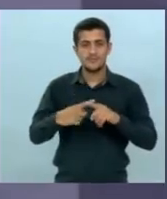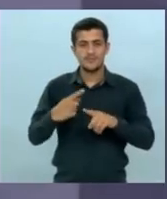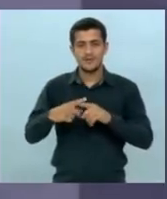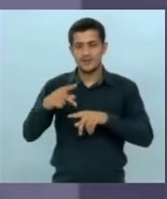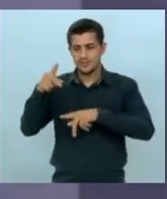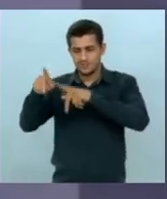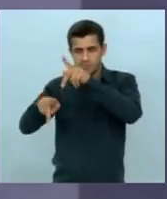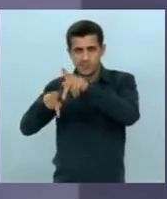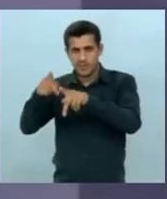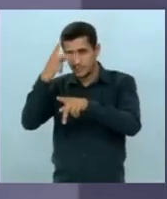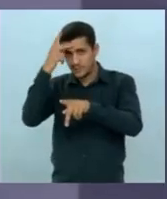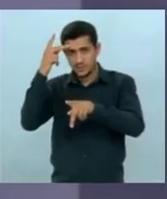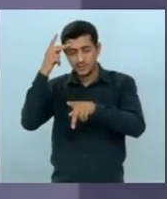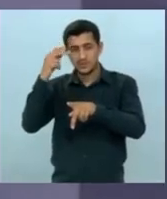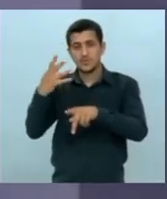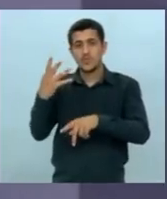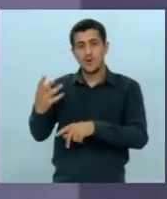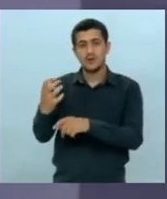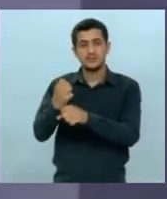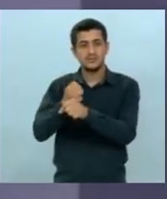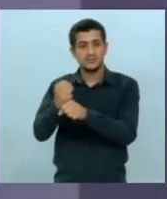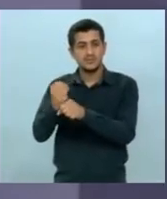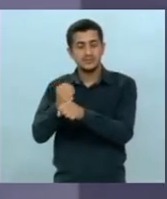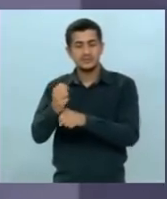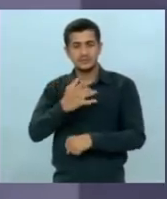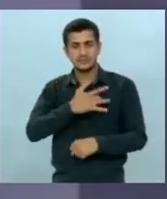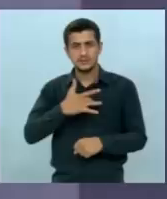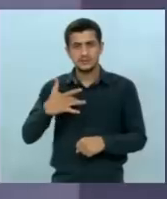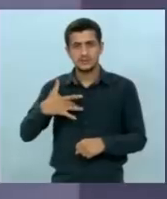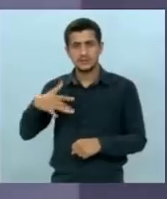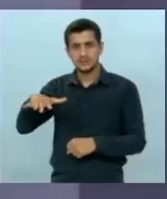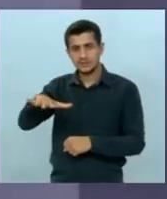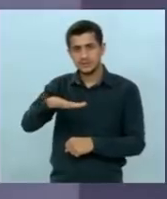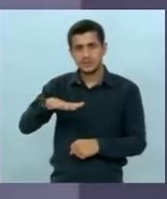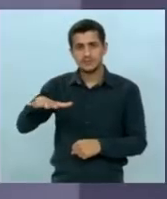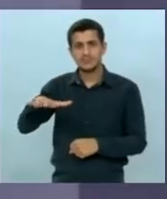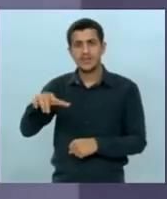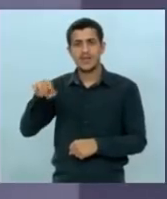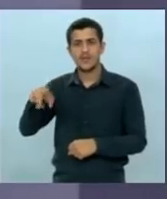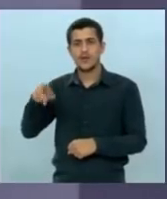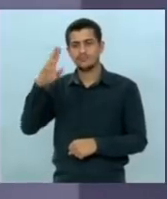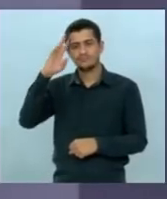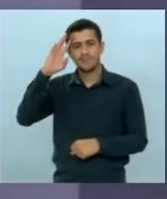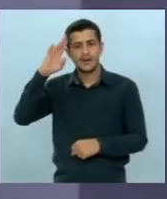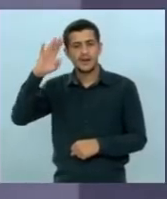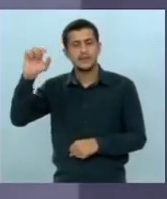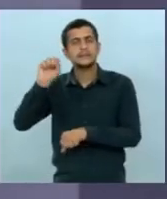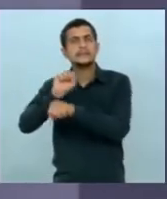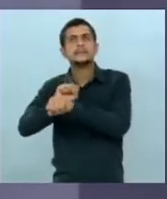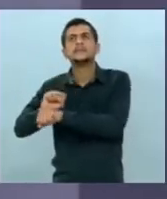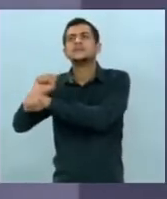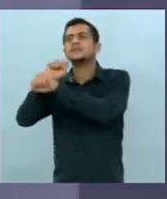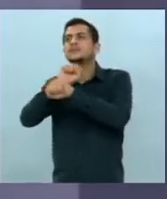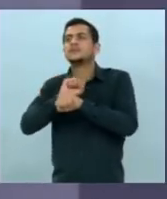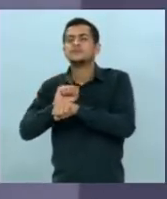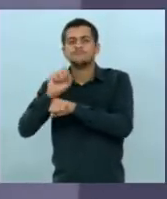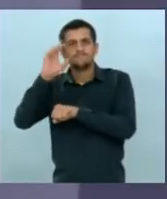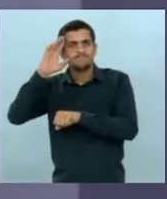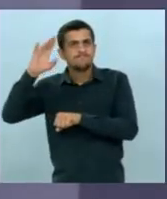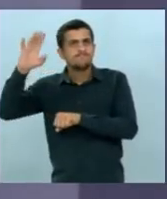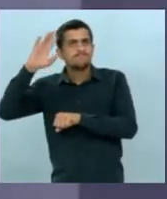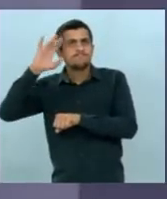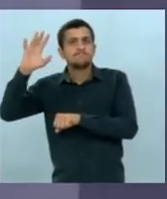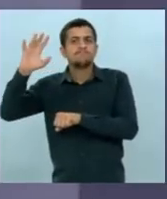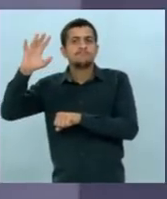Grosso do Sul nos últimos 4 anos na área de saúde viveu de ilusão de esperança e além de ilusão e